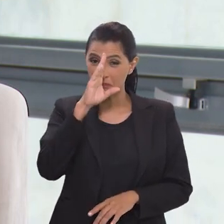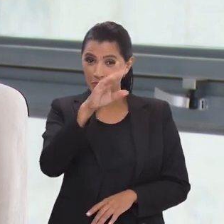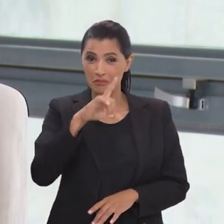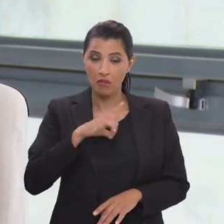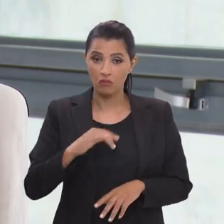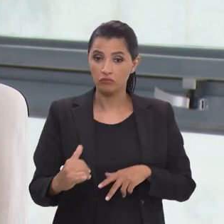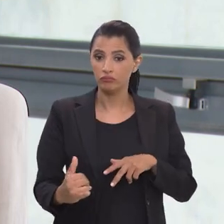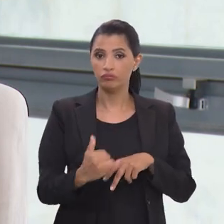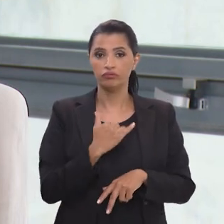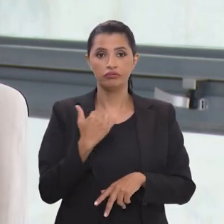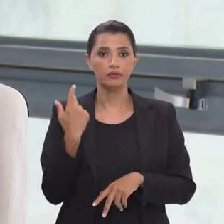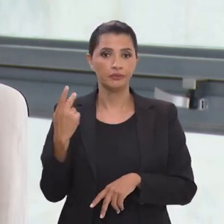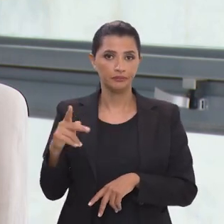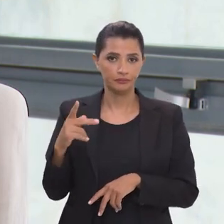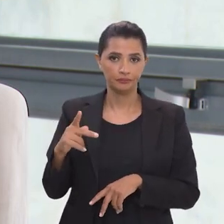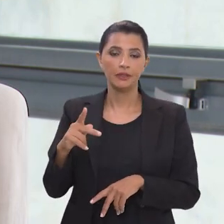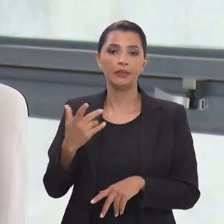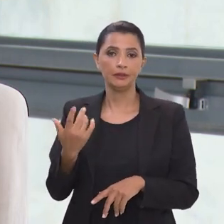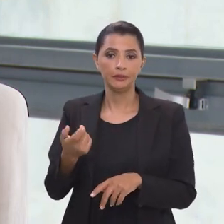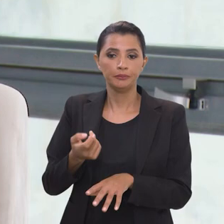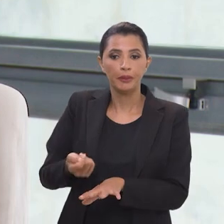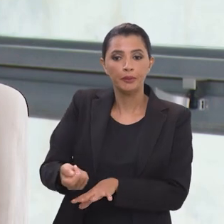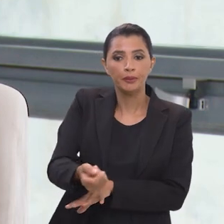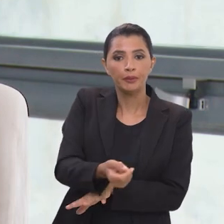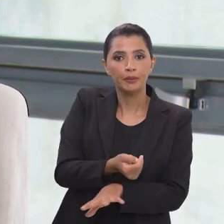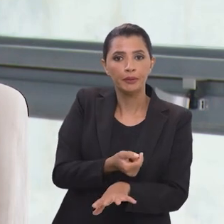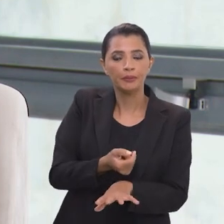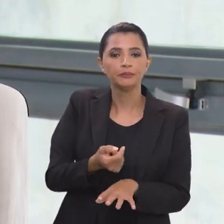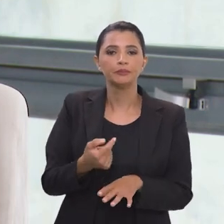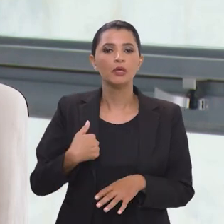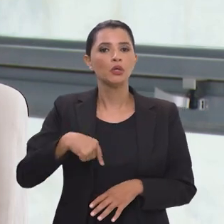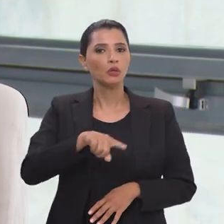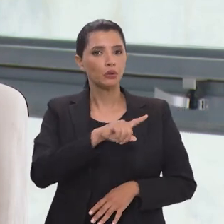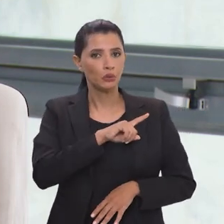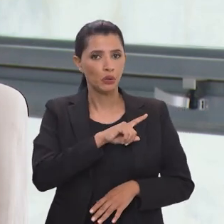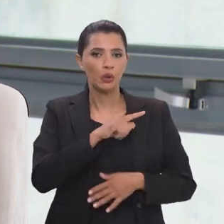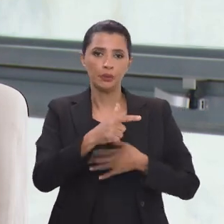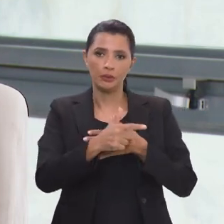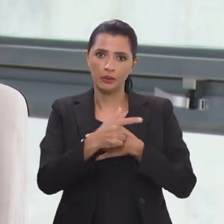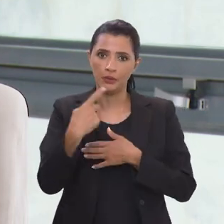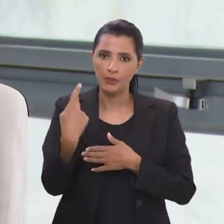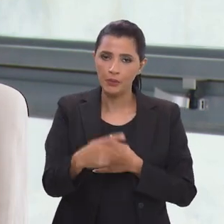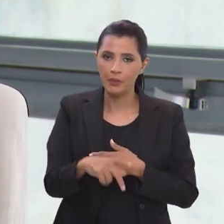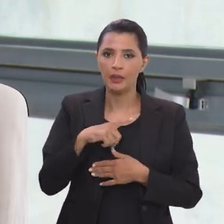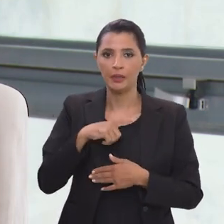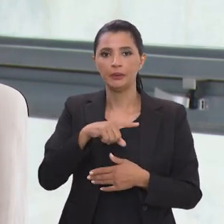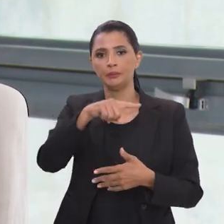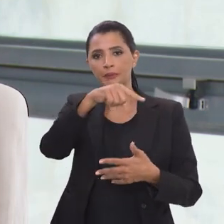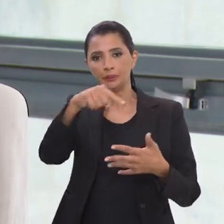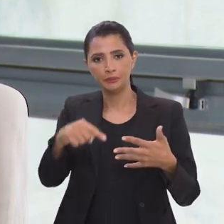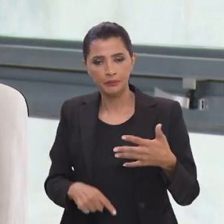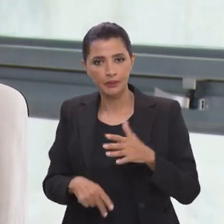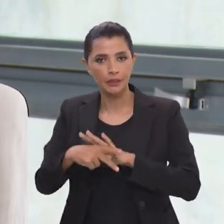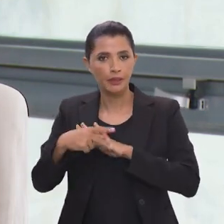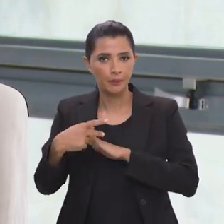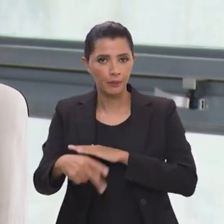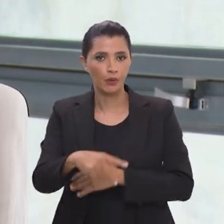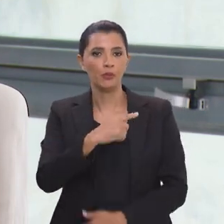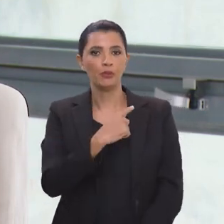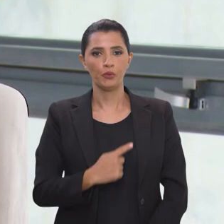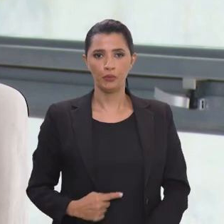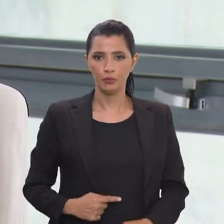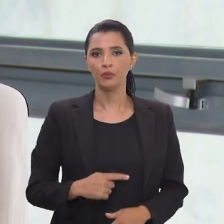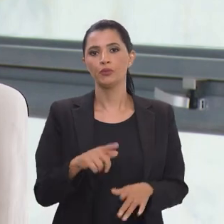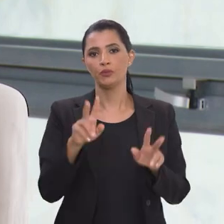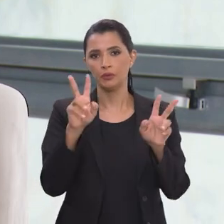das maiores vítimas das fake news. E nós cuidamos exclusivamente das questões que dizem